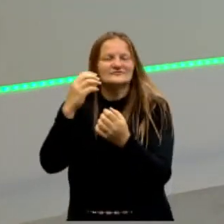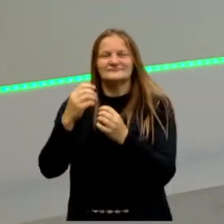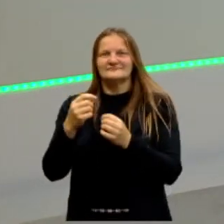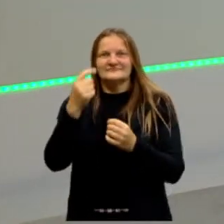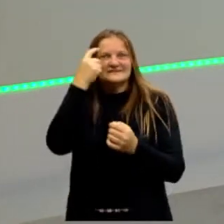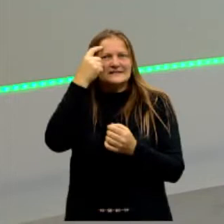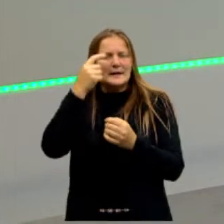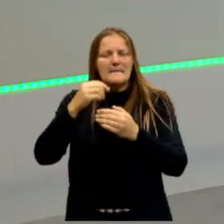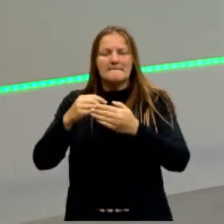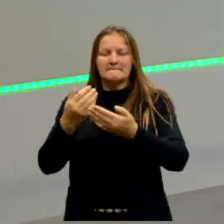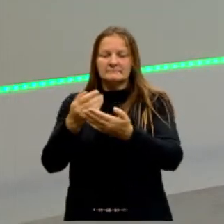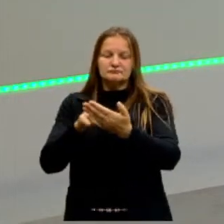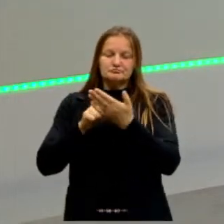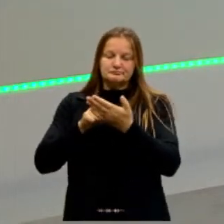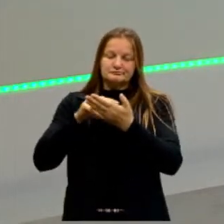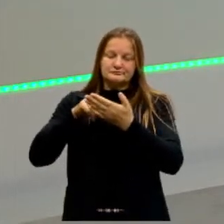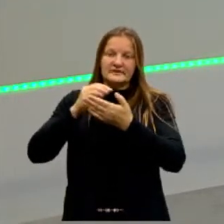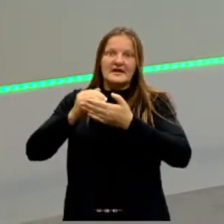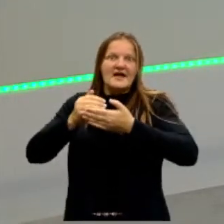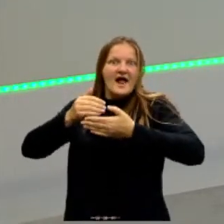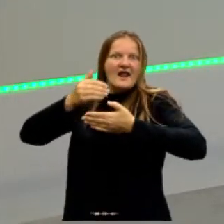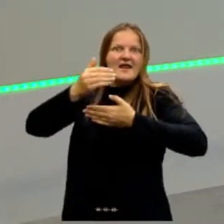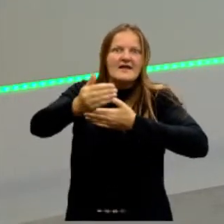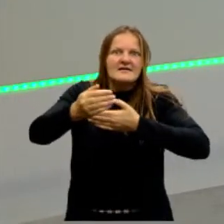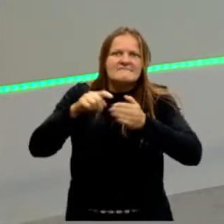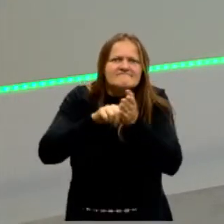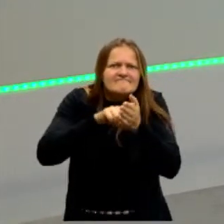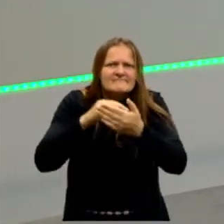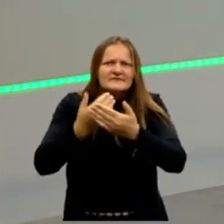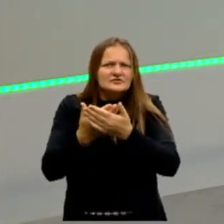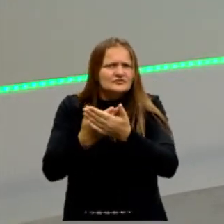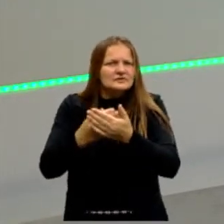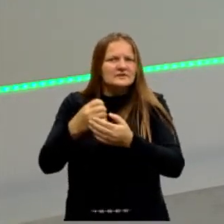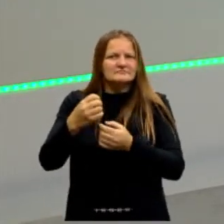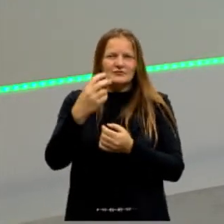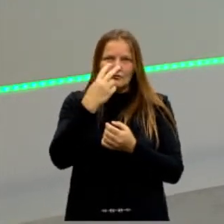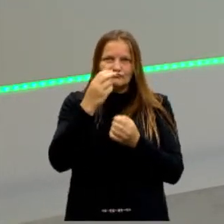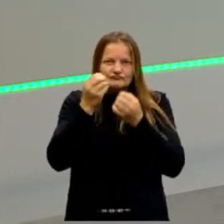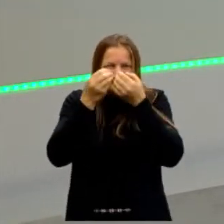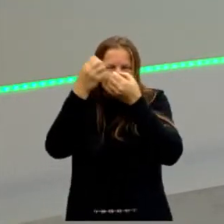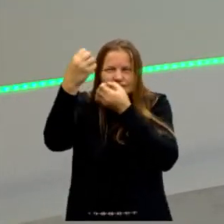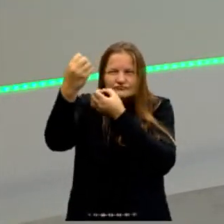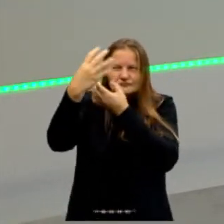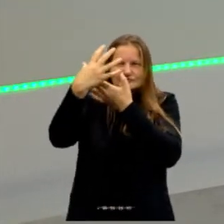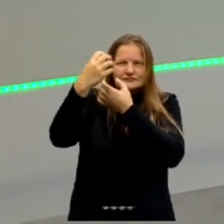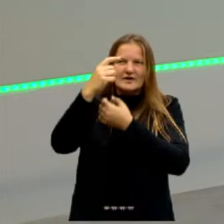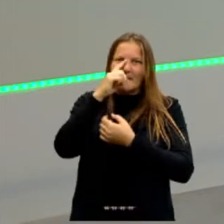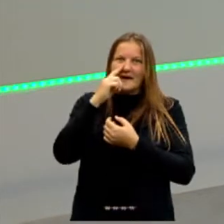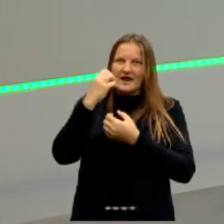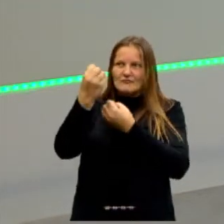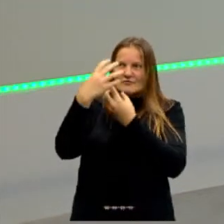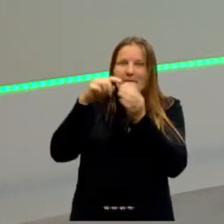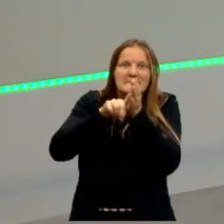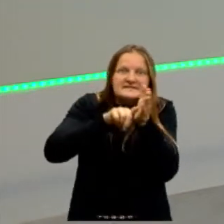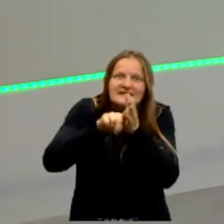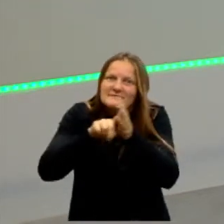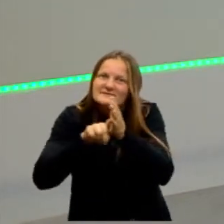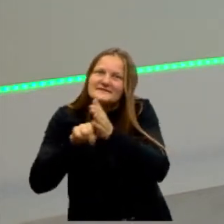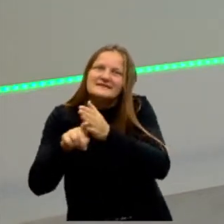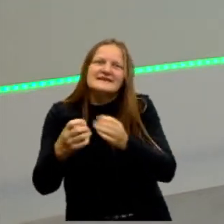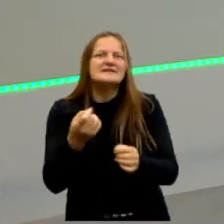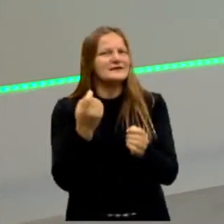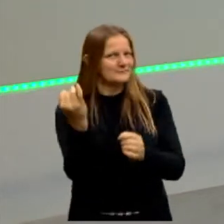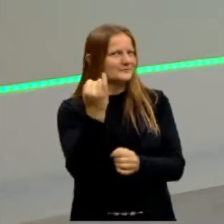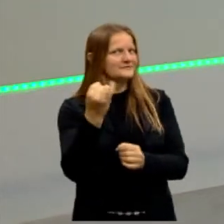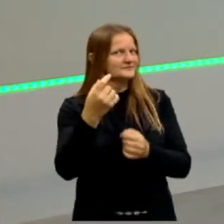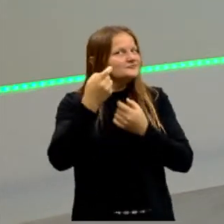daquilo que está sendo apresentado hoje. Ir um pouco além, deixar a luzinha ali ligada, aquele sinalzinho amarelo. Opa, pesquisar, vamos investigar.